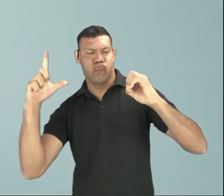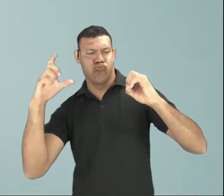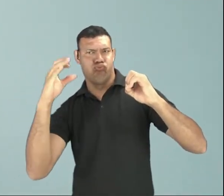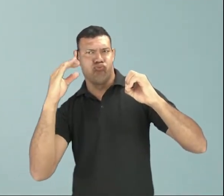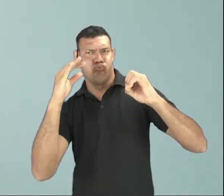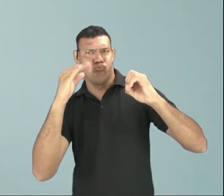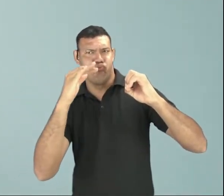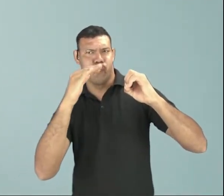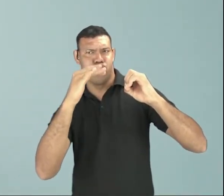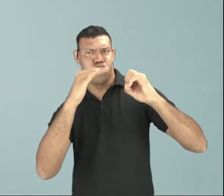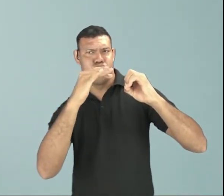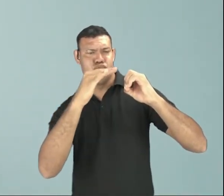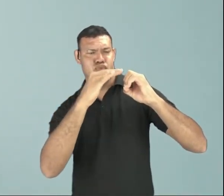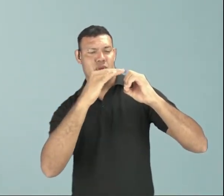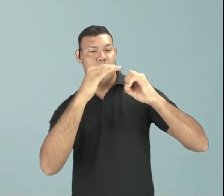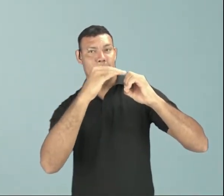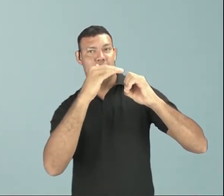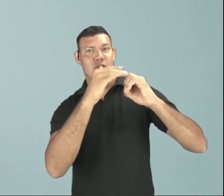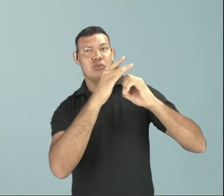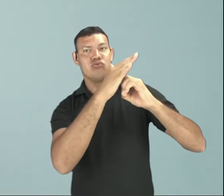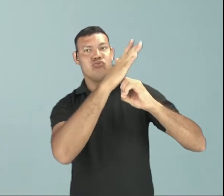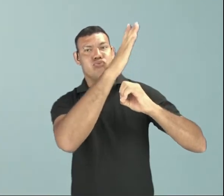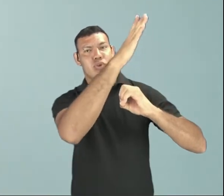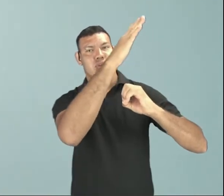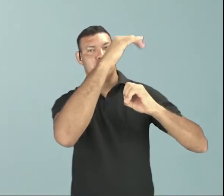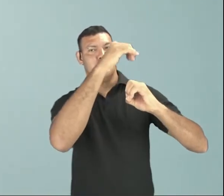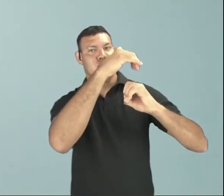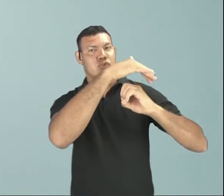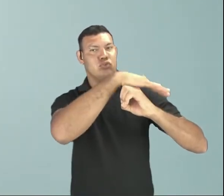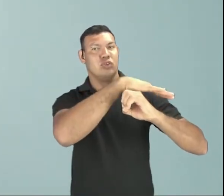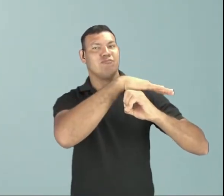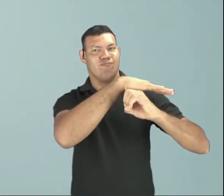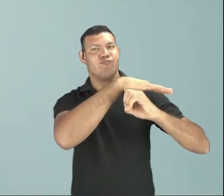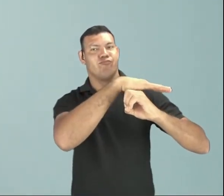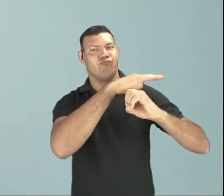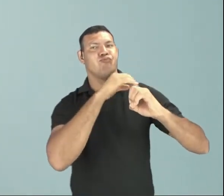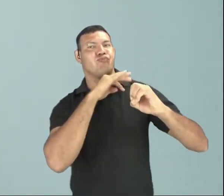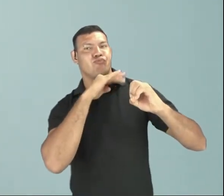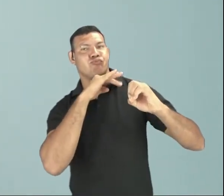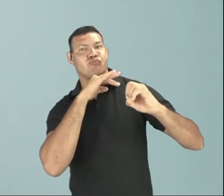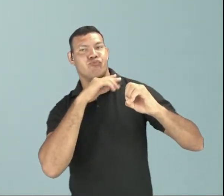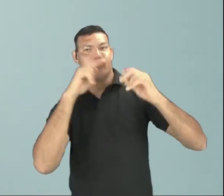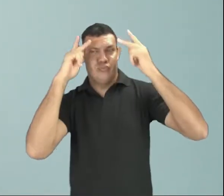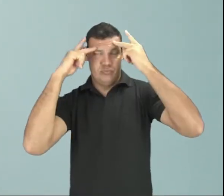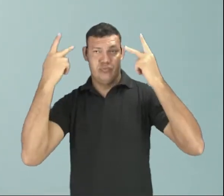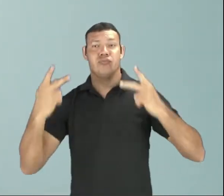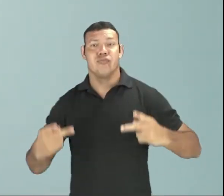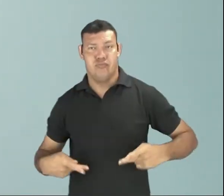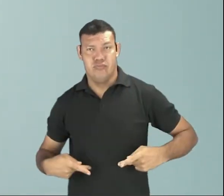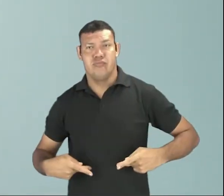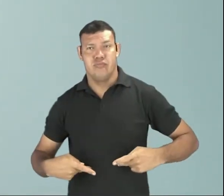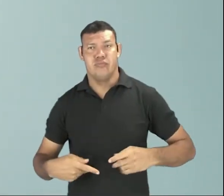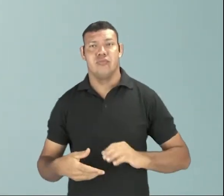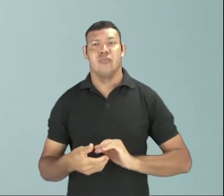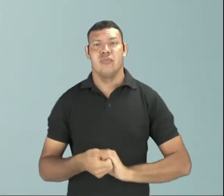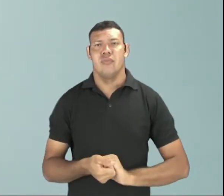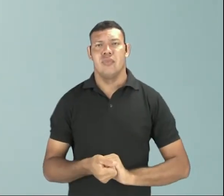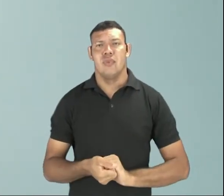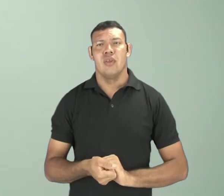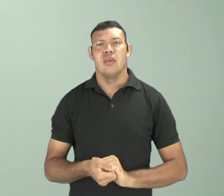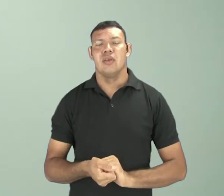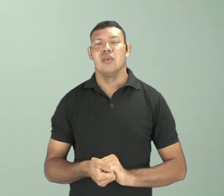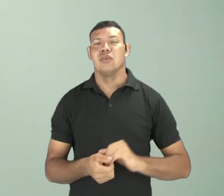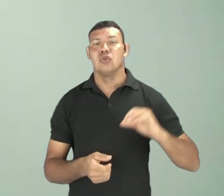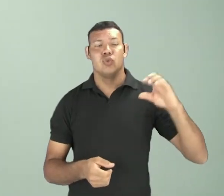radiação ultravioleta, que é nociva, que faz mal para os seres vivos. Então, a camada de ozônio, ela tem a função